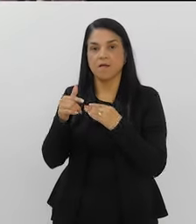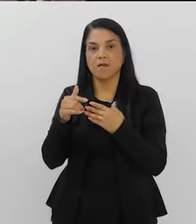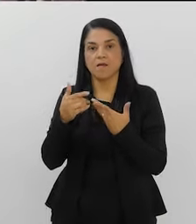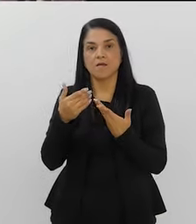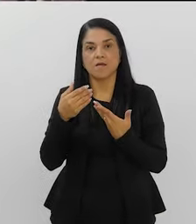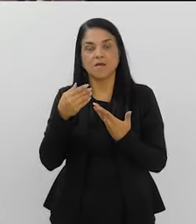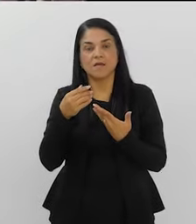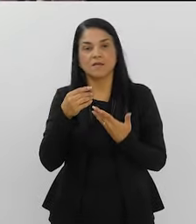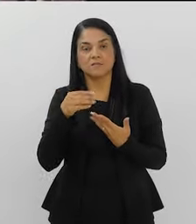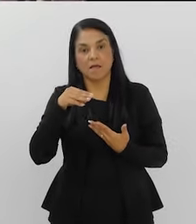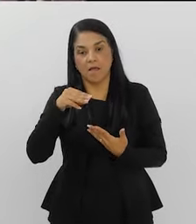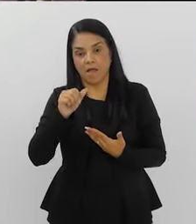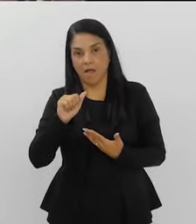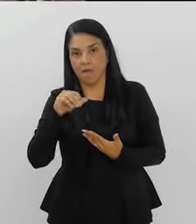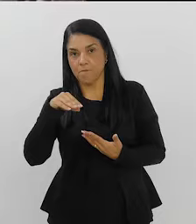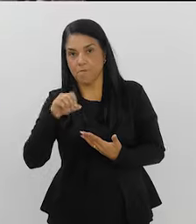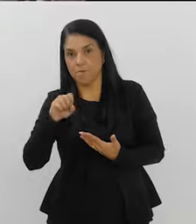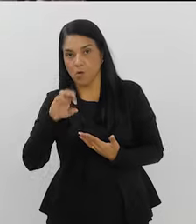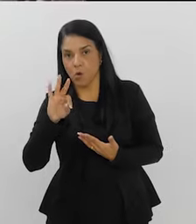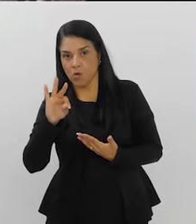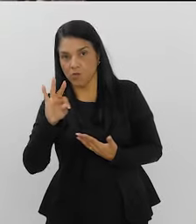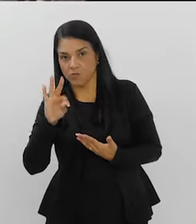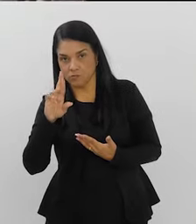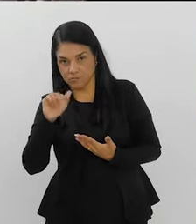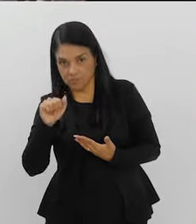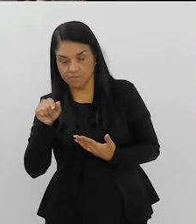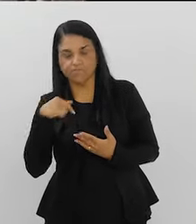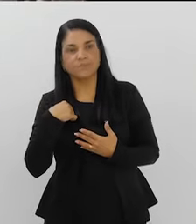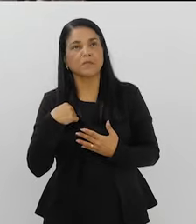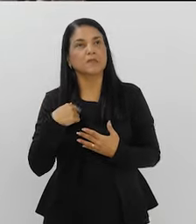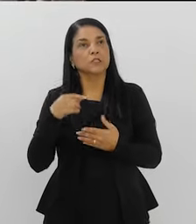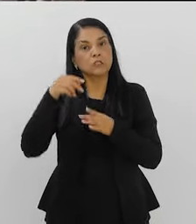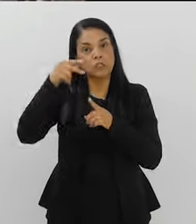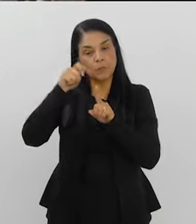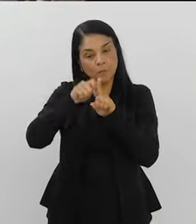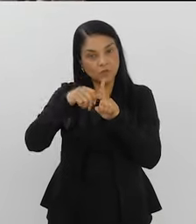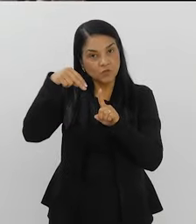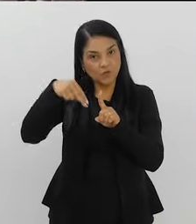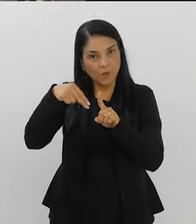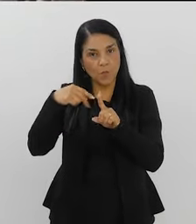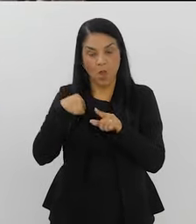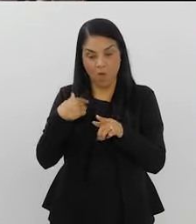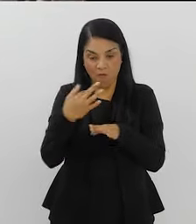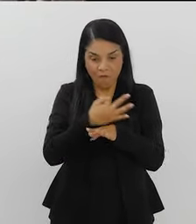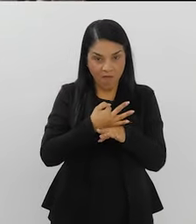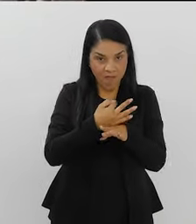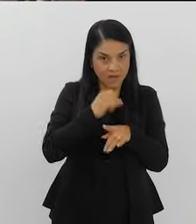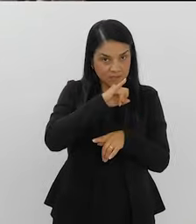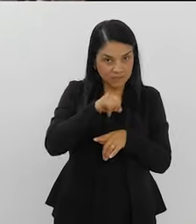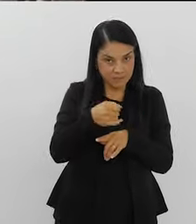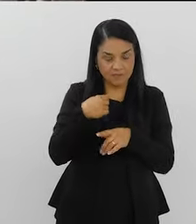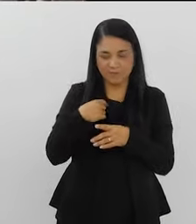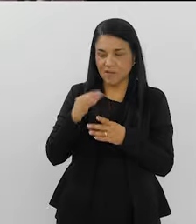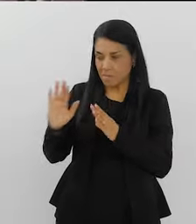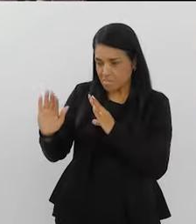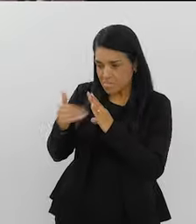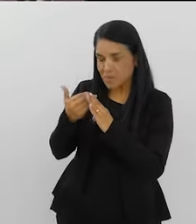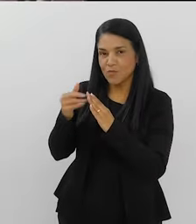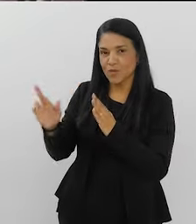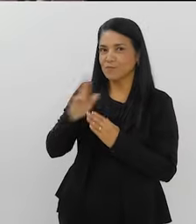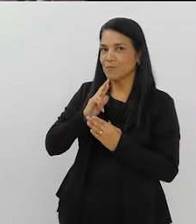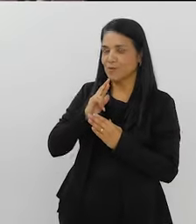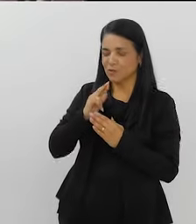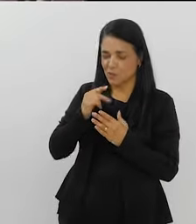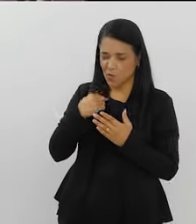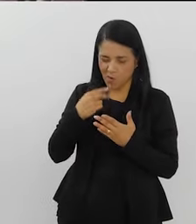Em janeiro, eu estava de férias, ele mandou. Aí eu não consegui resistir, olhei. Aí, quando eu vi, estava positivo para